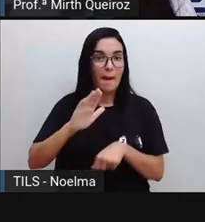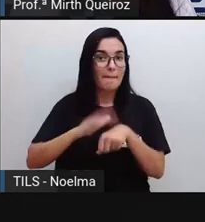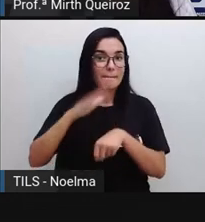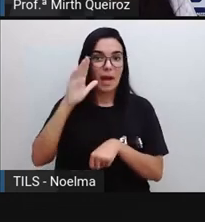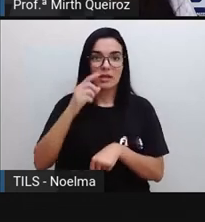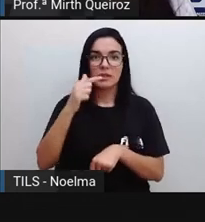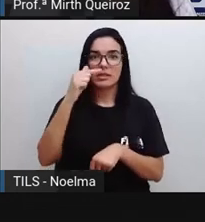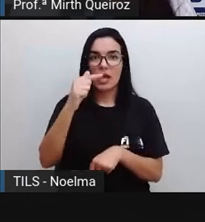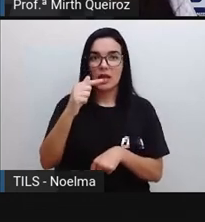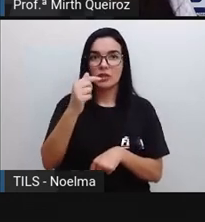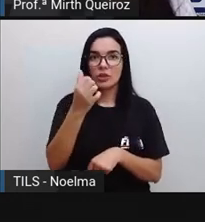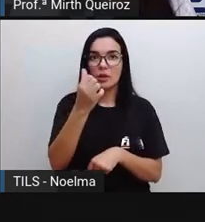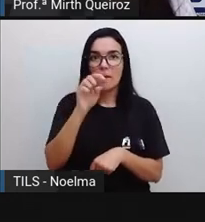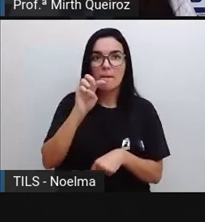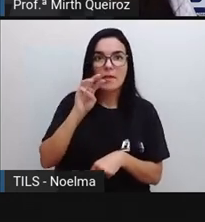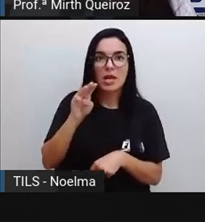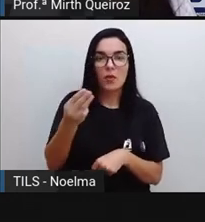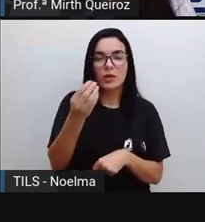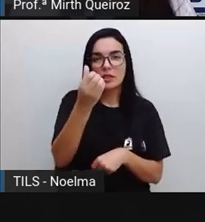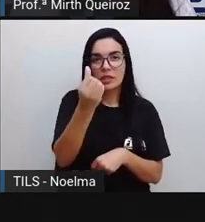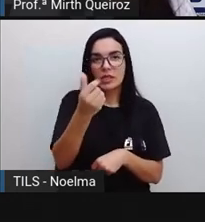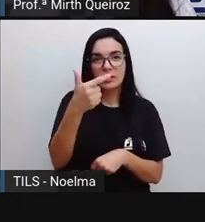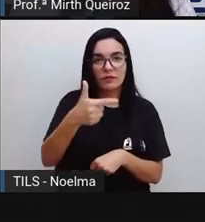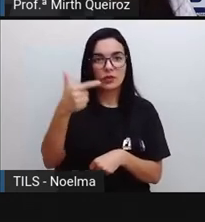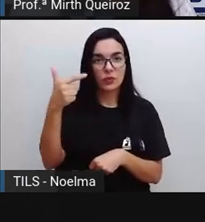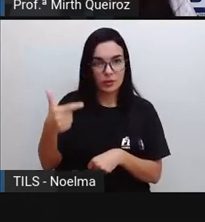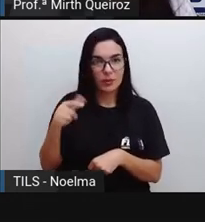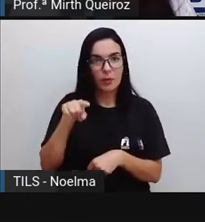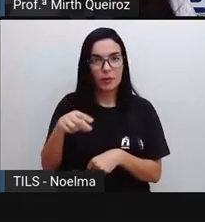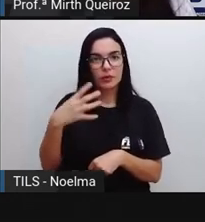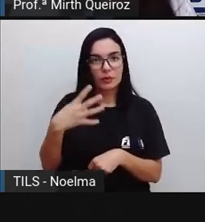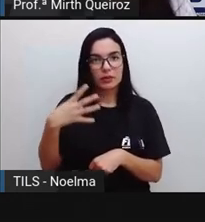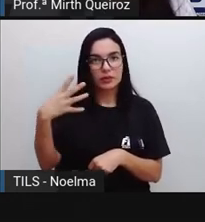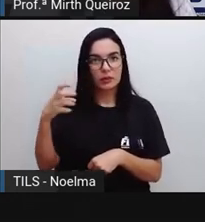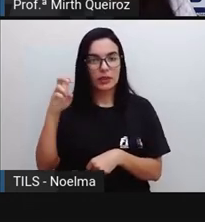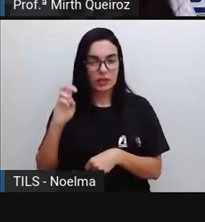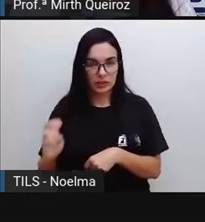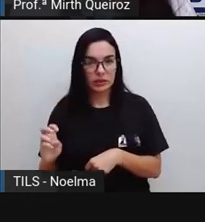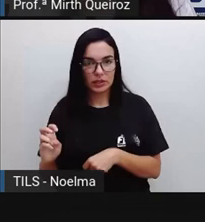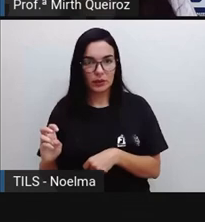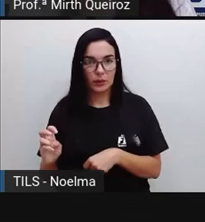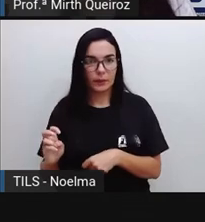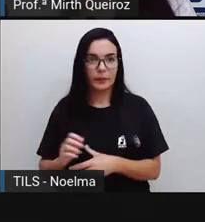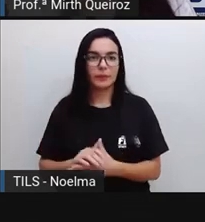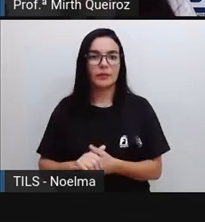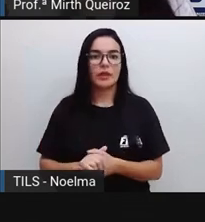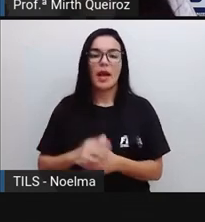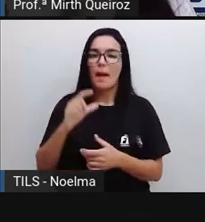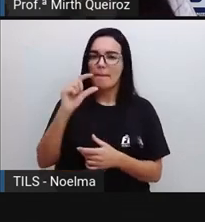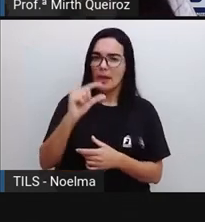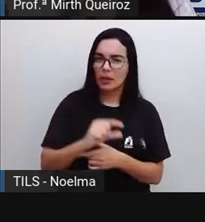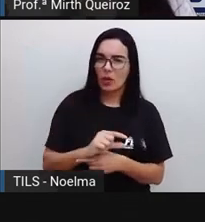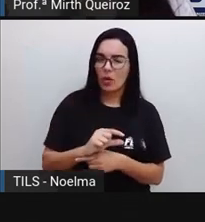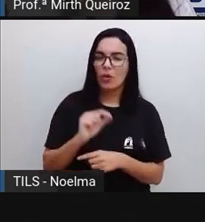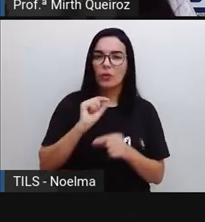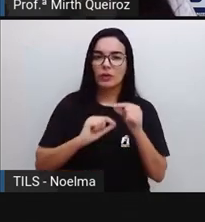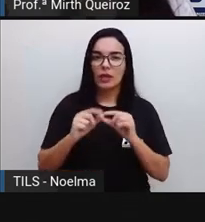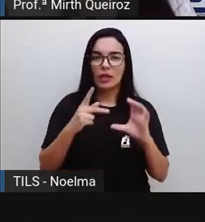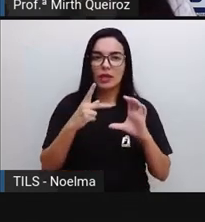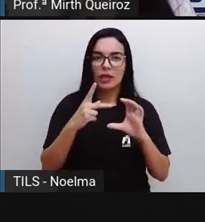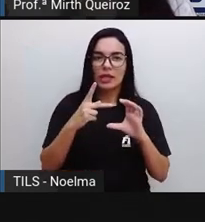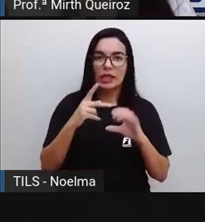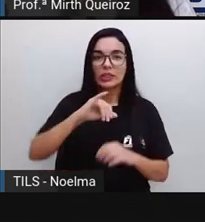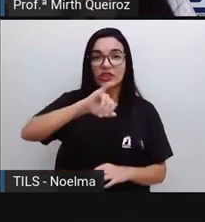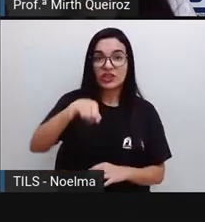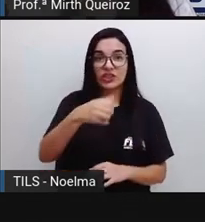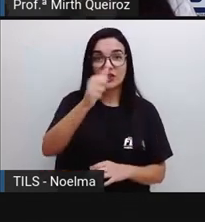.622.445. Em menor quantidade, é a